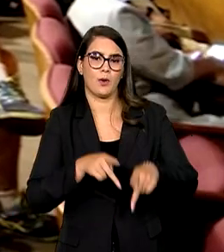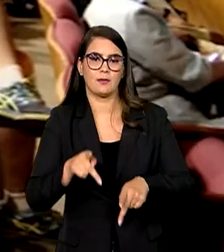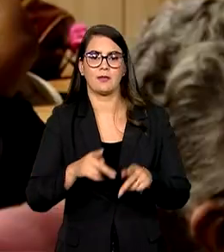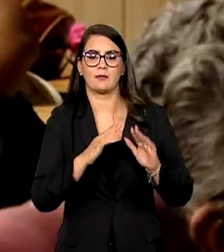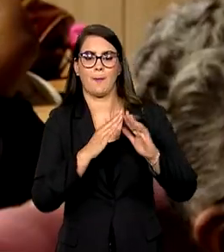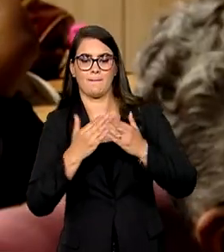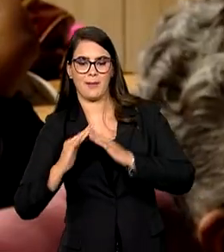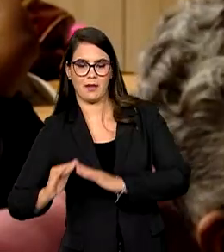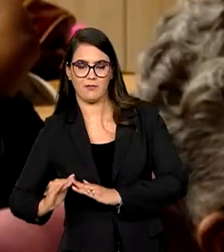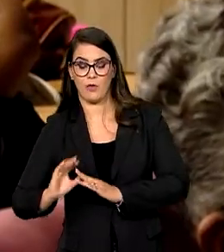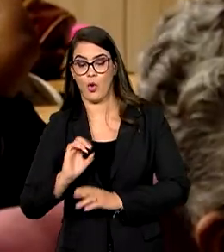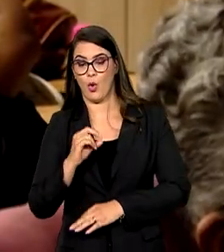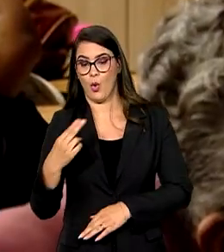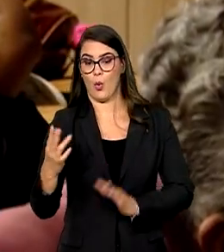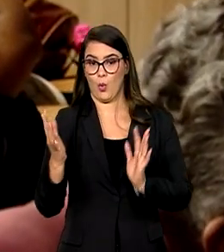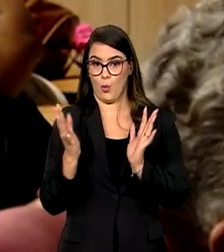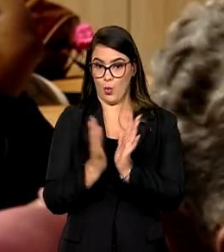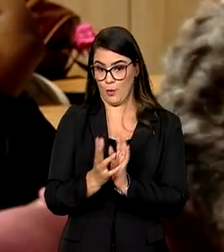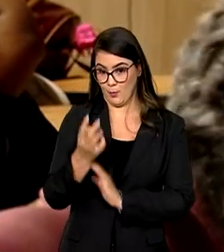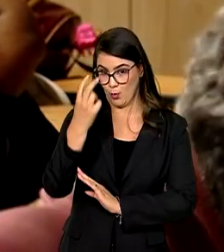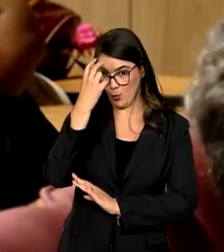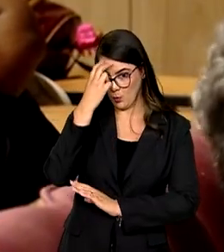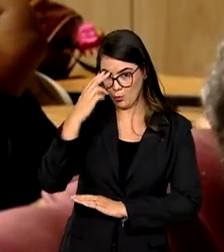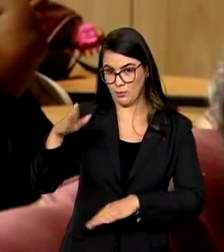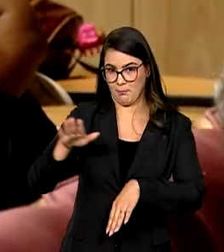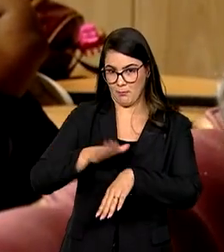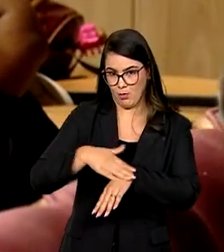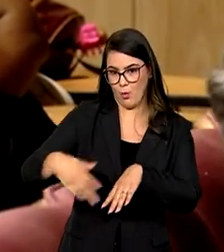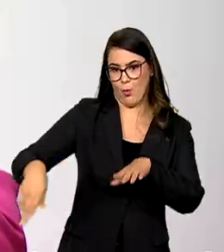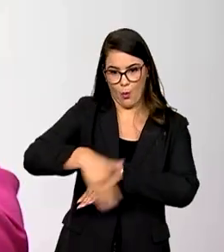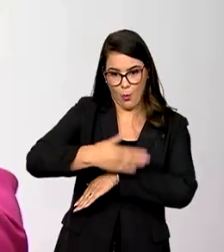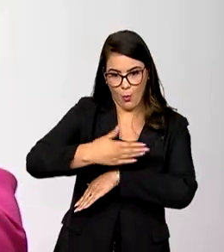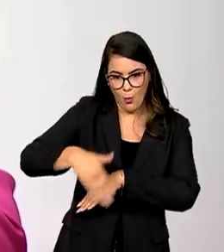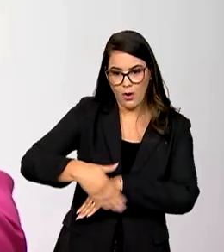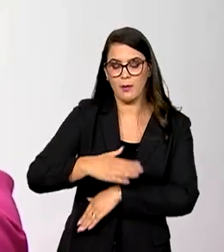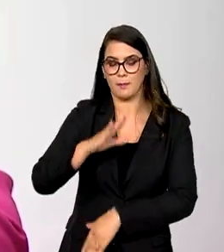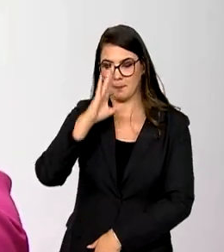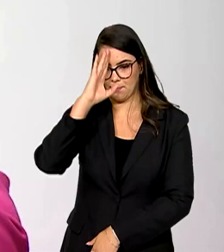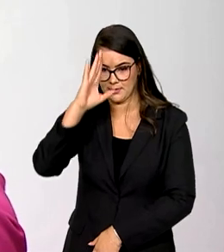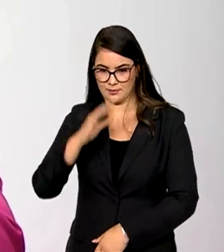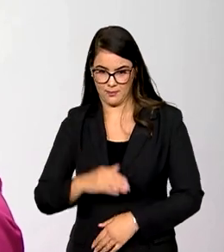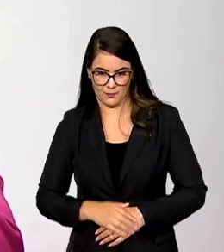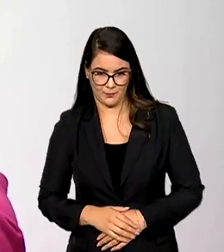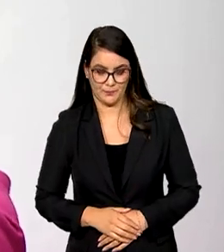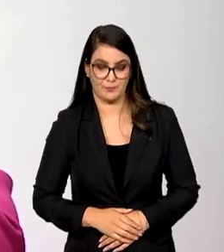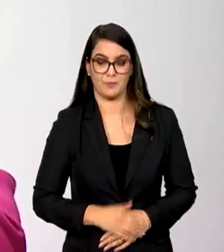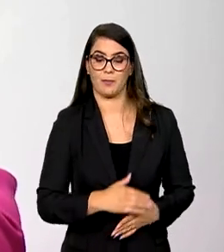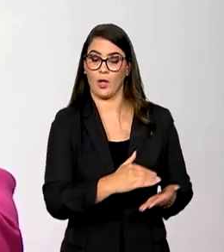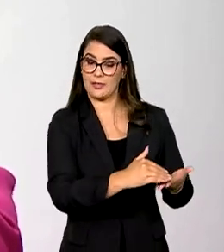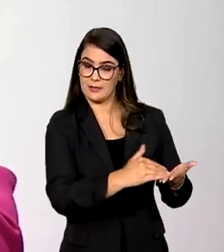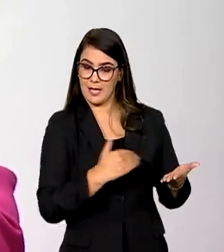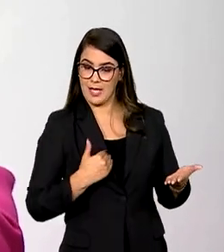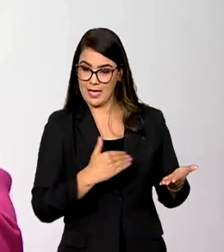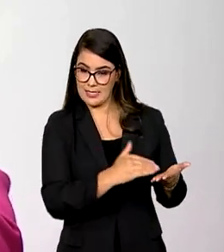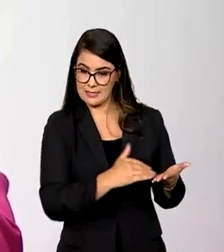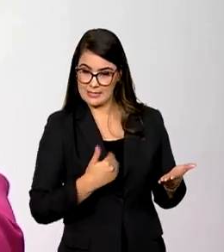periféricas ou grupos de cultura urbana terão prioridade. O que estamos recebendo de